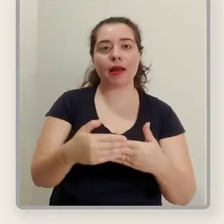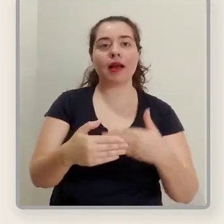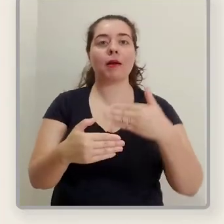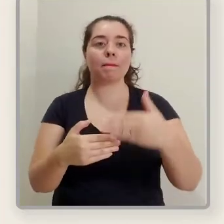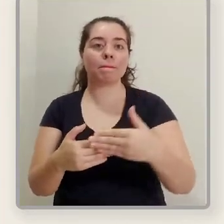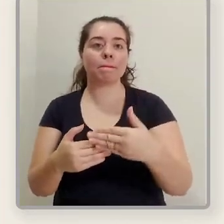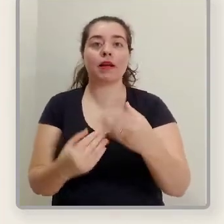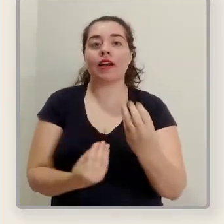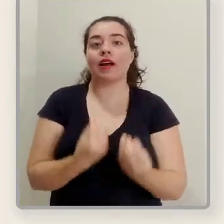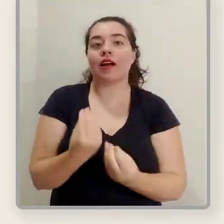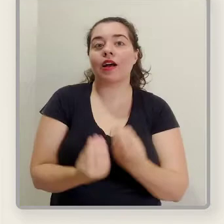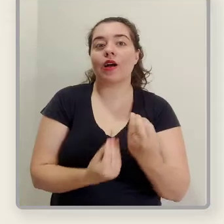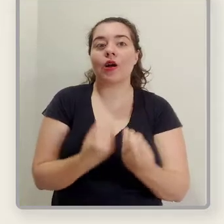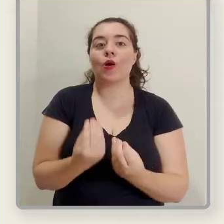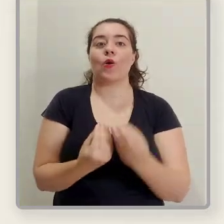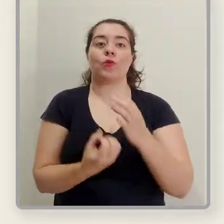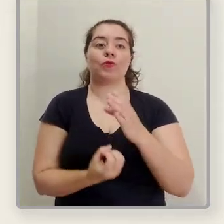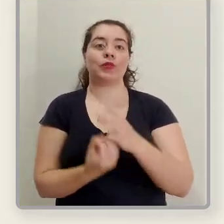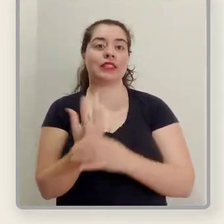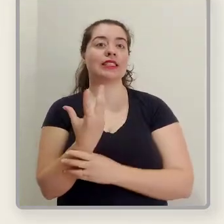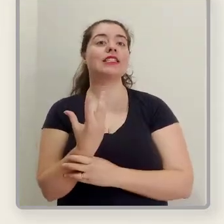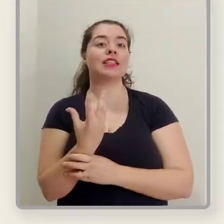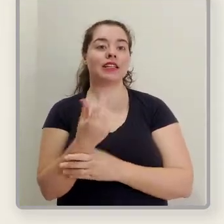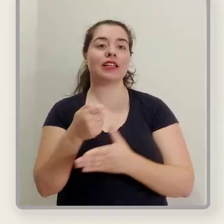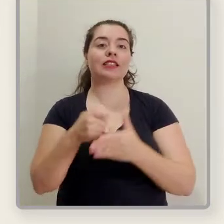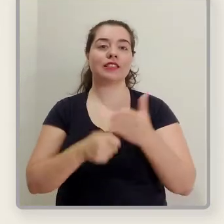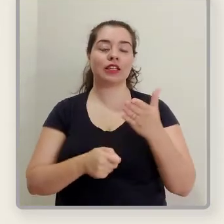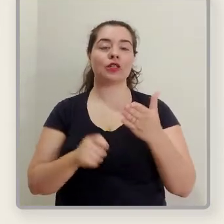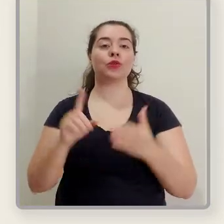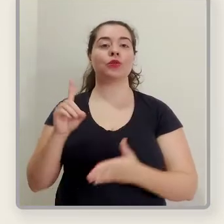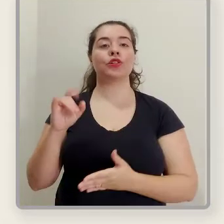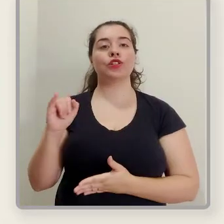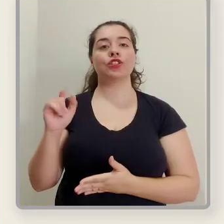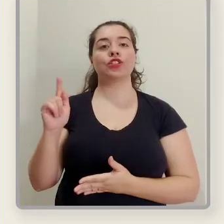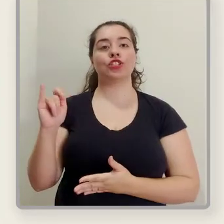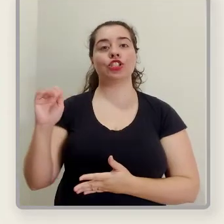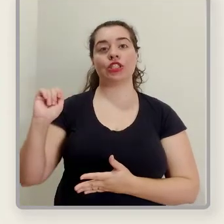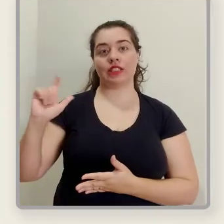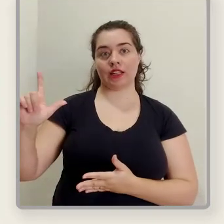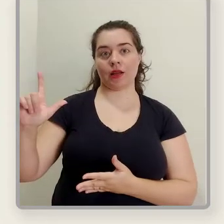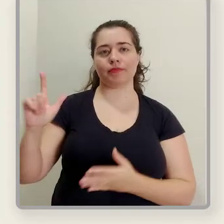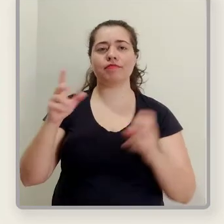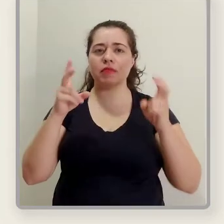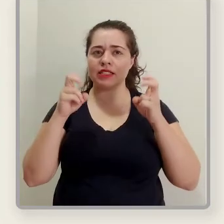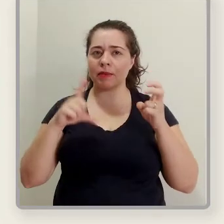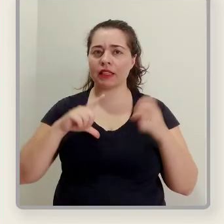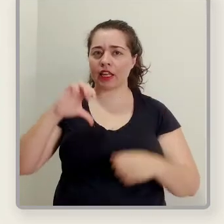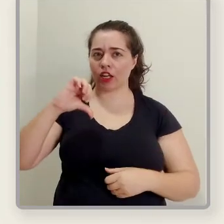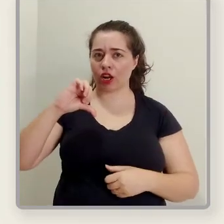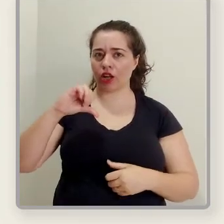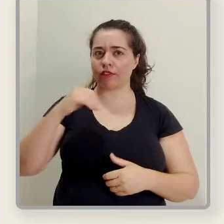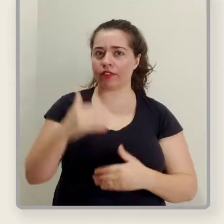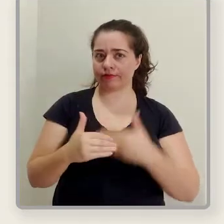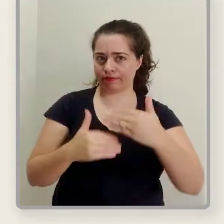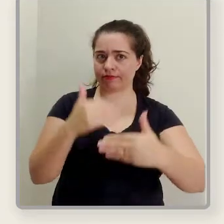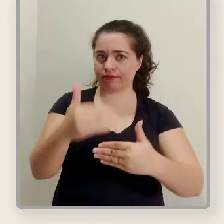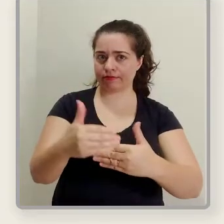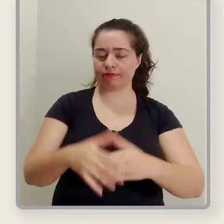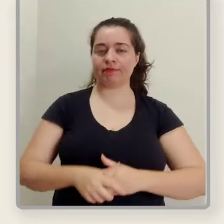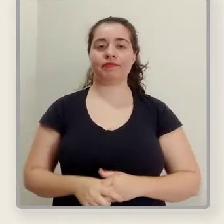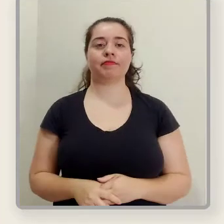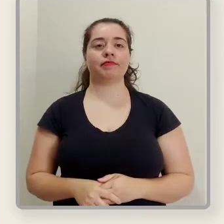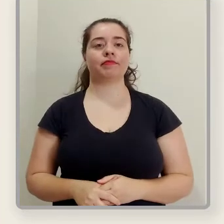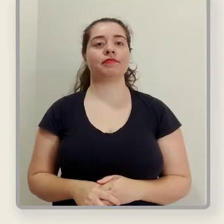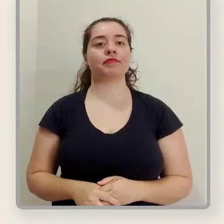um passo a passo nesta página de como proceder para fazer a assinatura digital em um documento. Observe que são nove